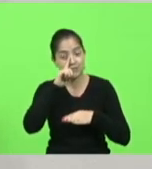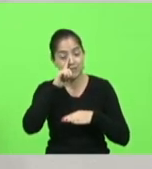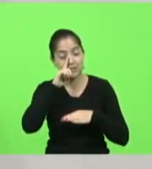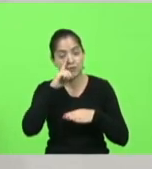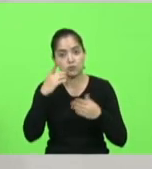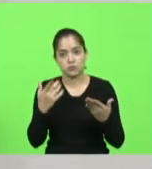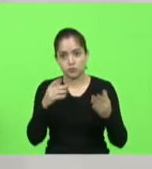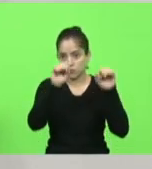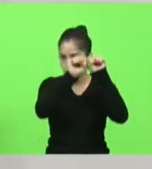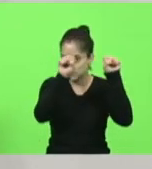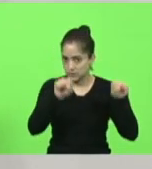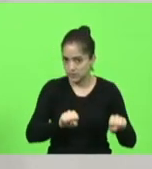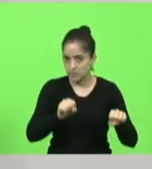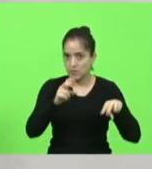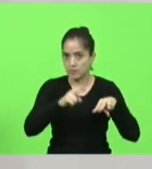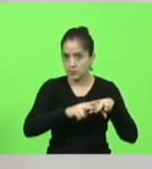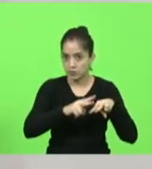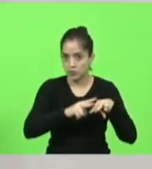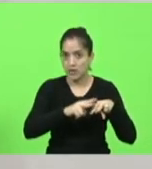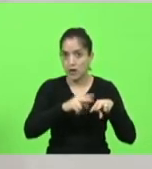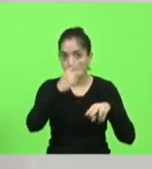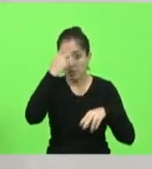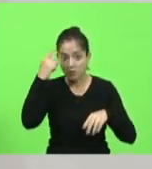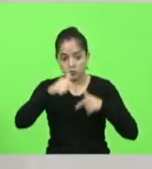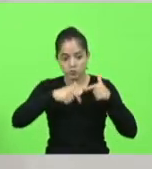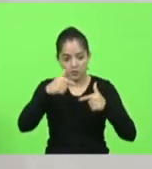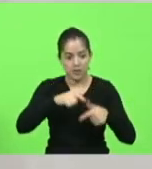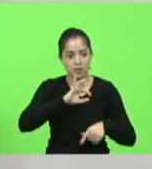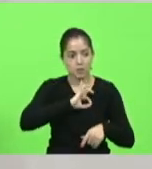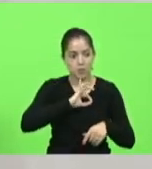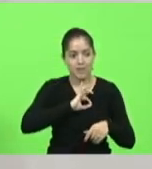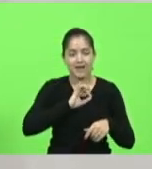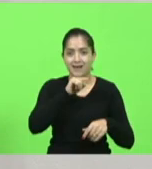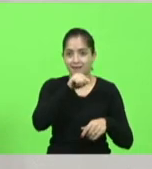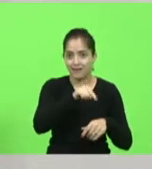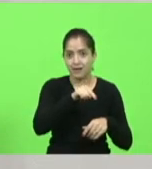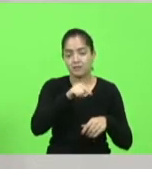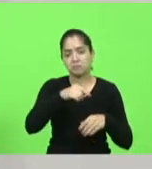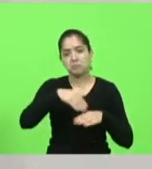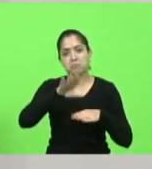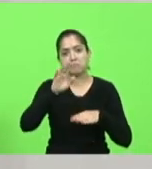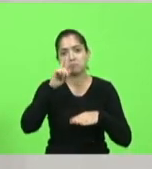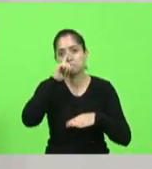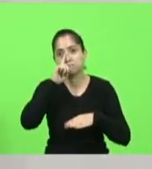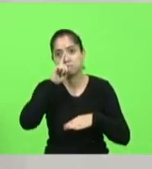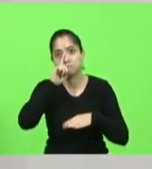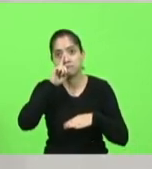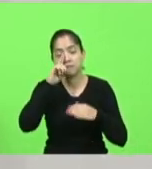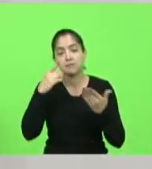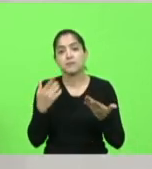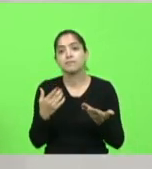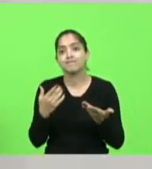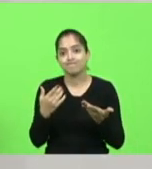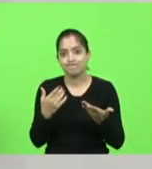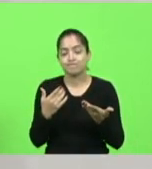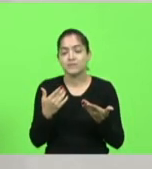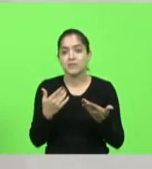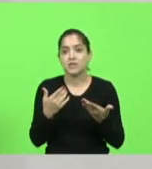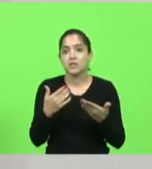sistema prisional, a parte da segurança pública, que mais